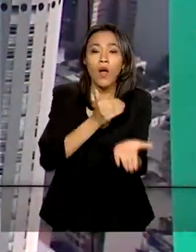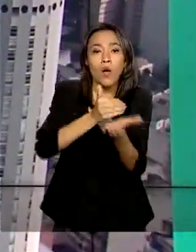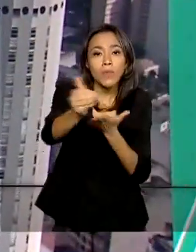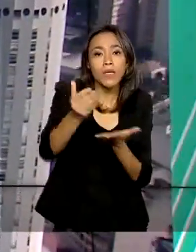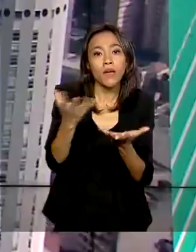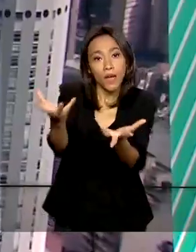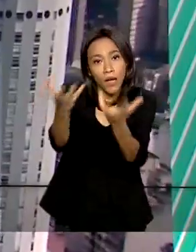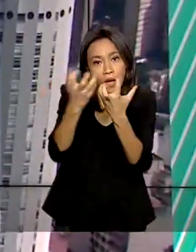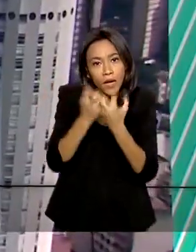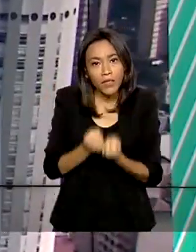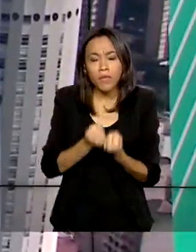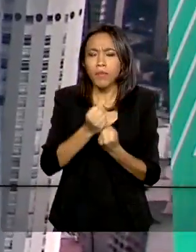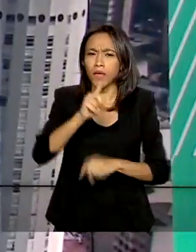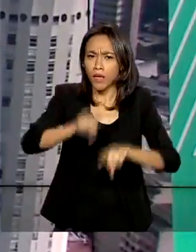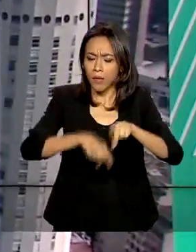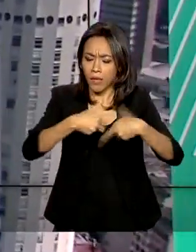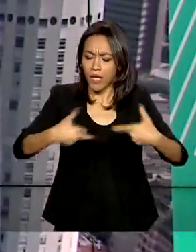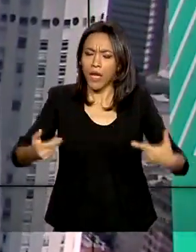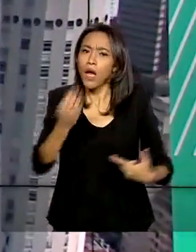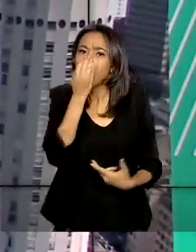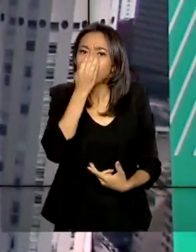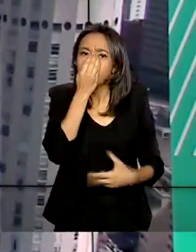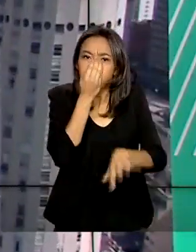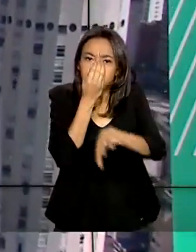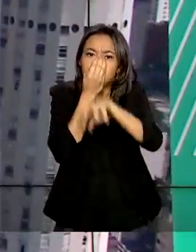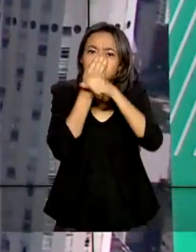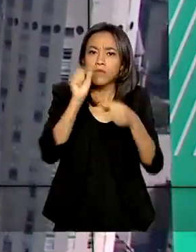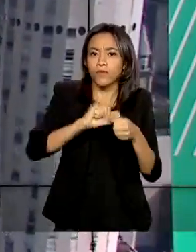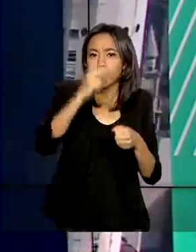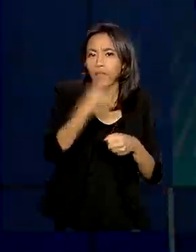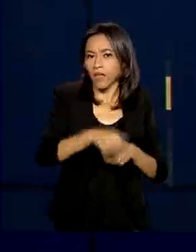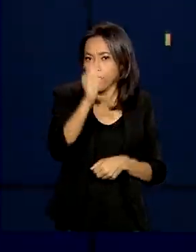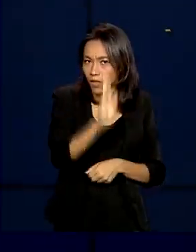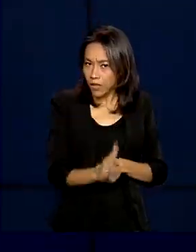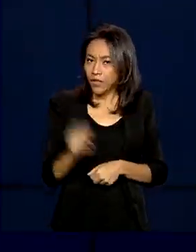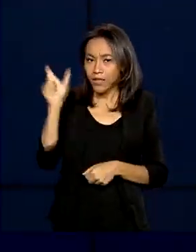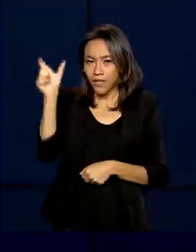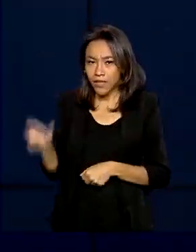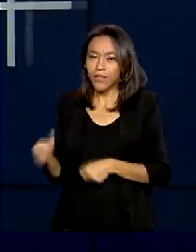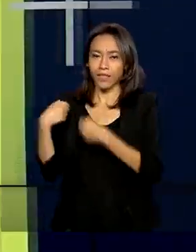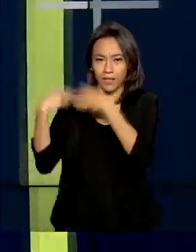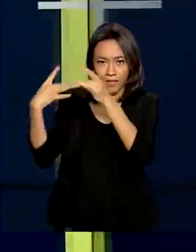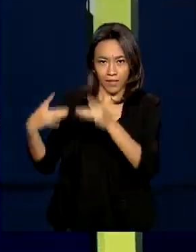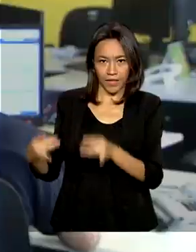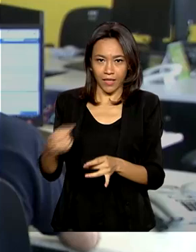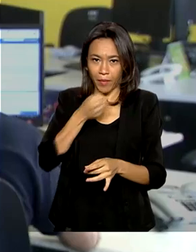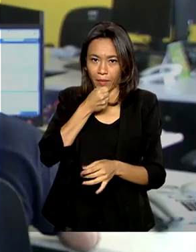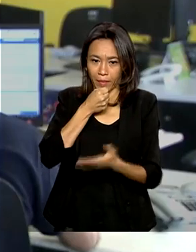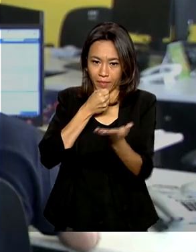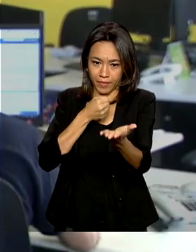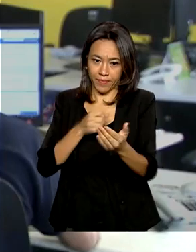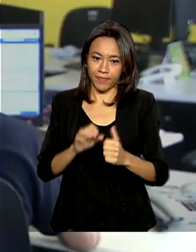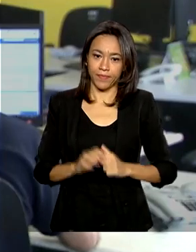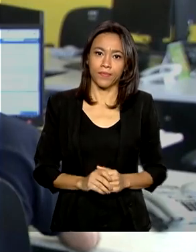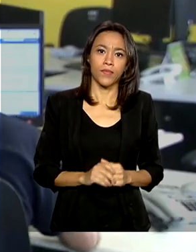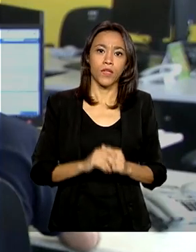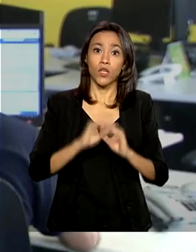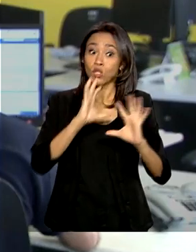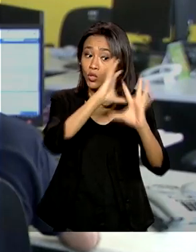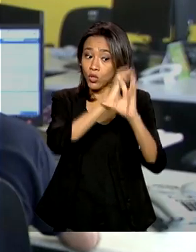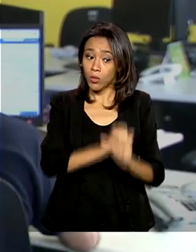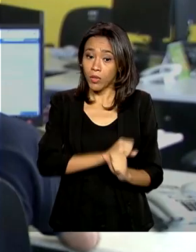respiradores fabricados aqui no Brasil. Do Rio de Janeiro, Cláudia Boiunga tem os detalhes. No total,